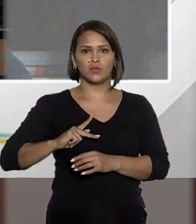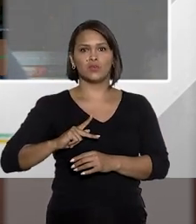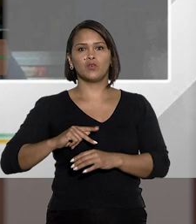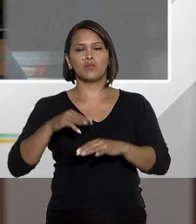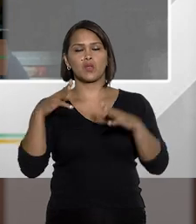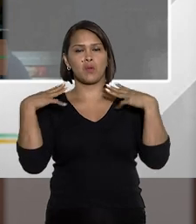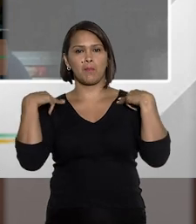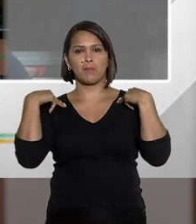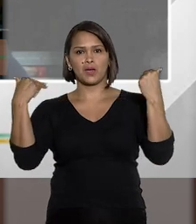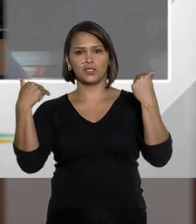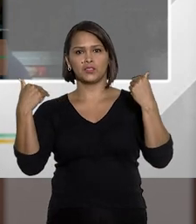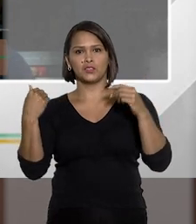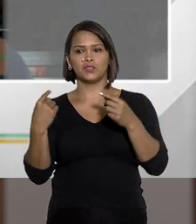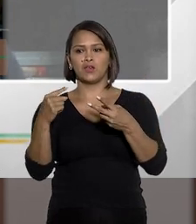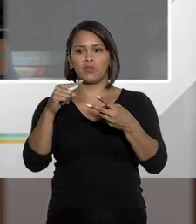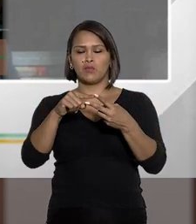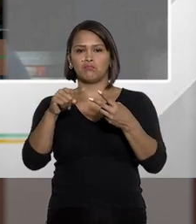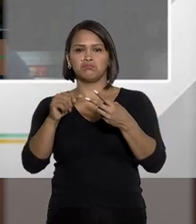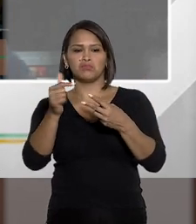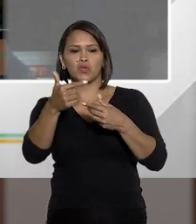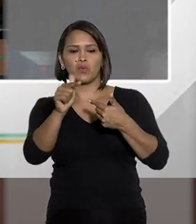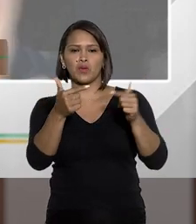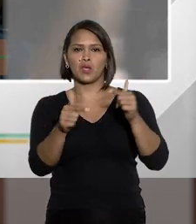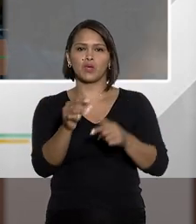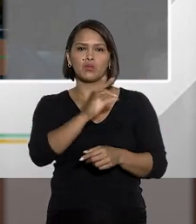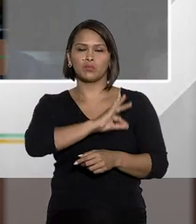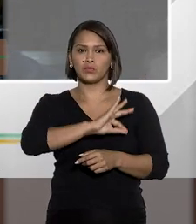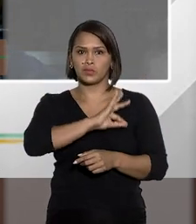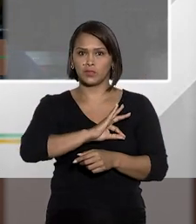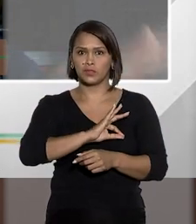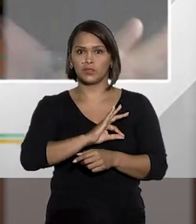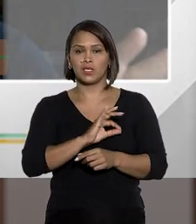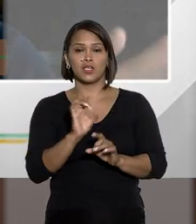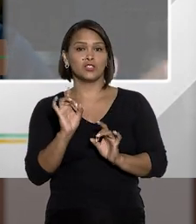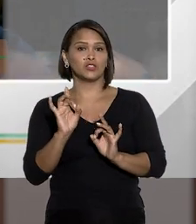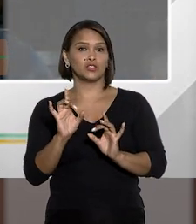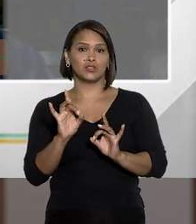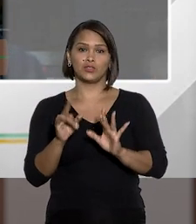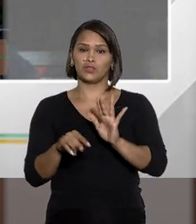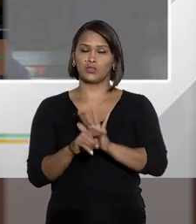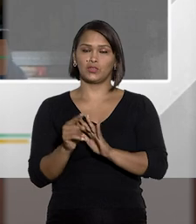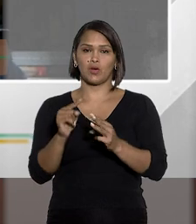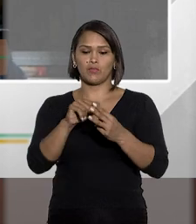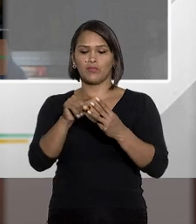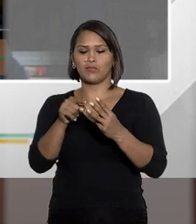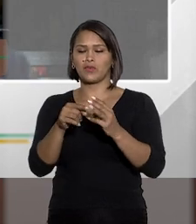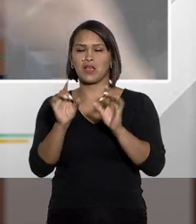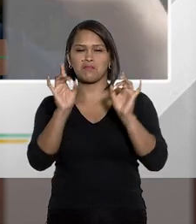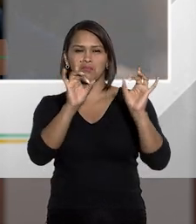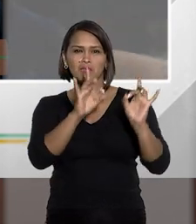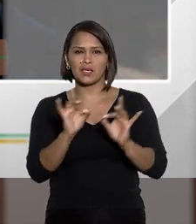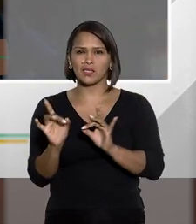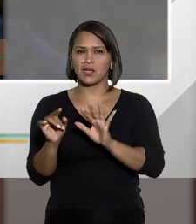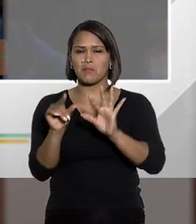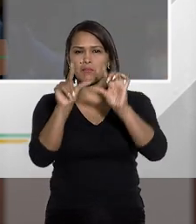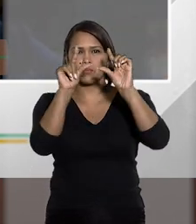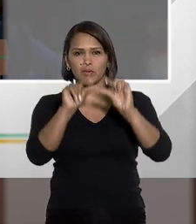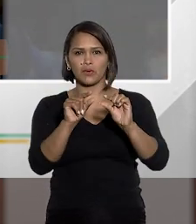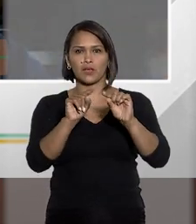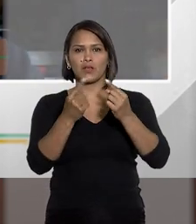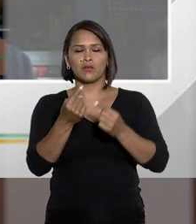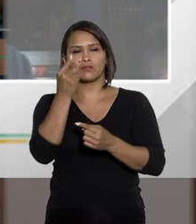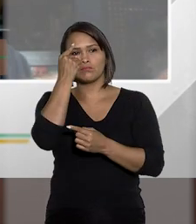Público, Magistratura, um e outro, polícias. apenas e tão somente, com raríssimas